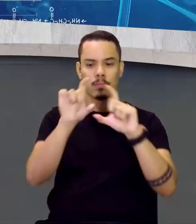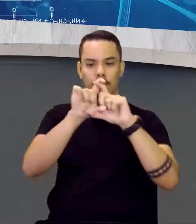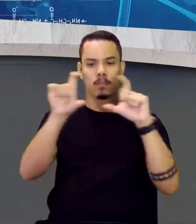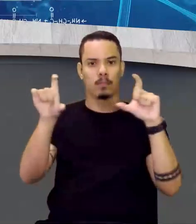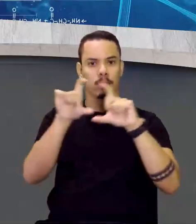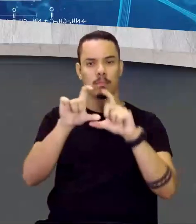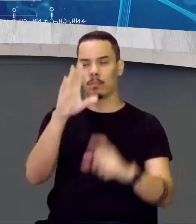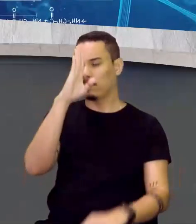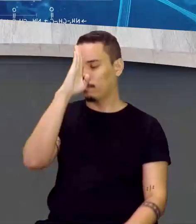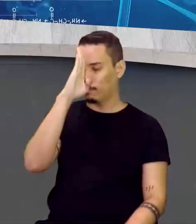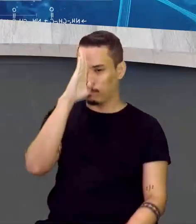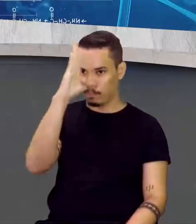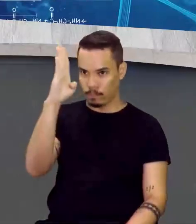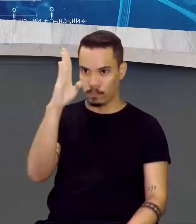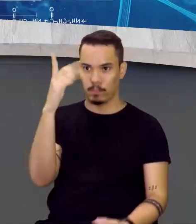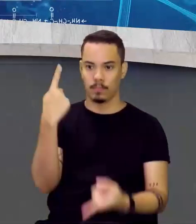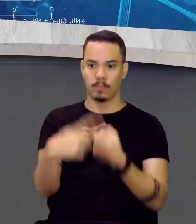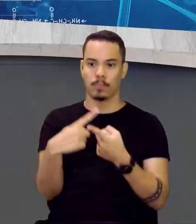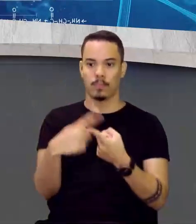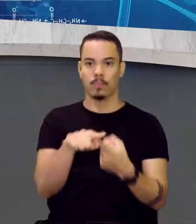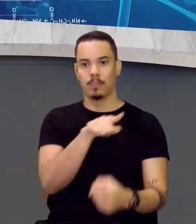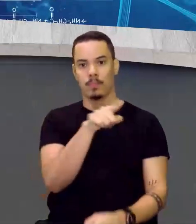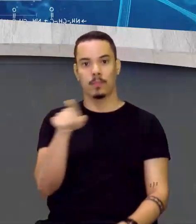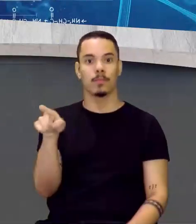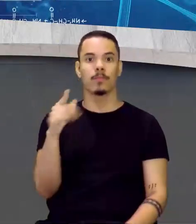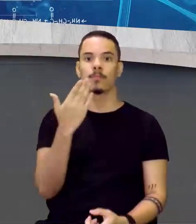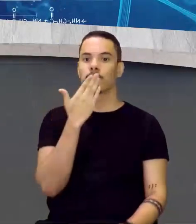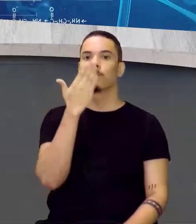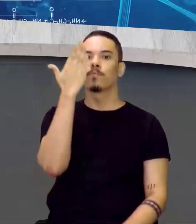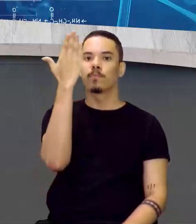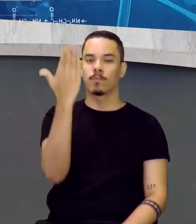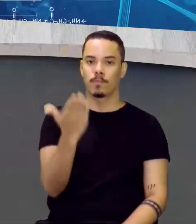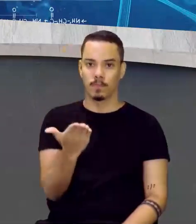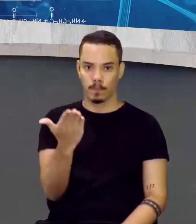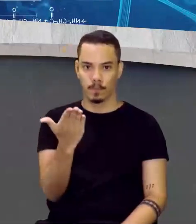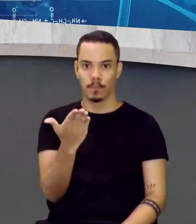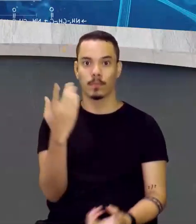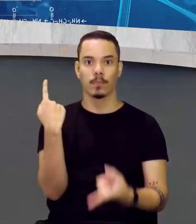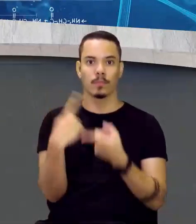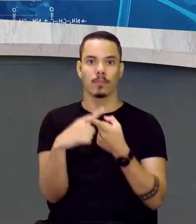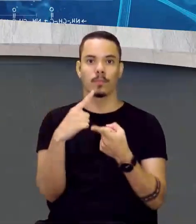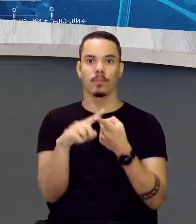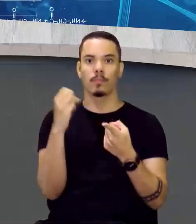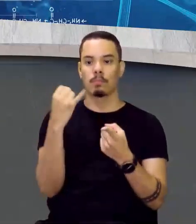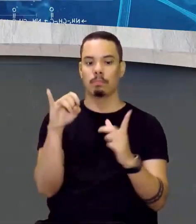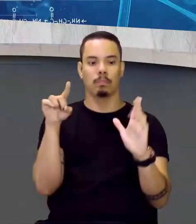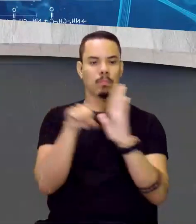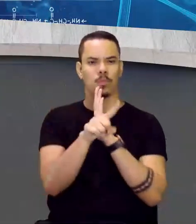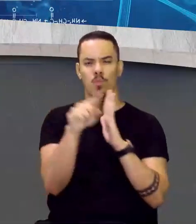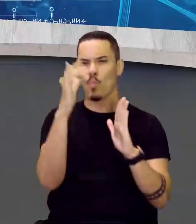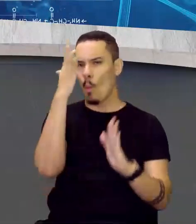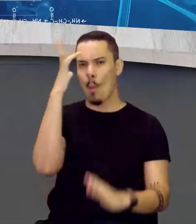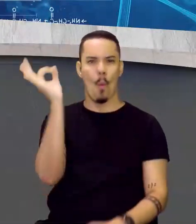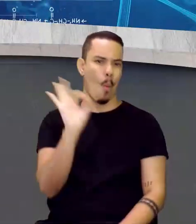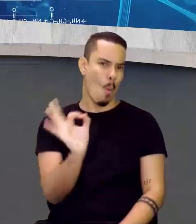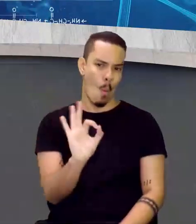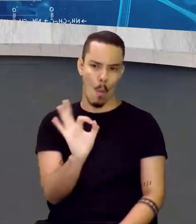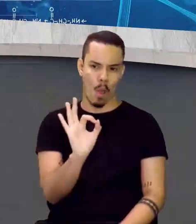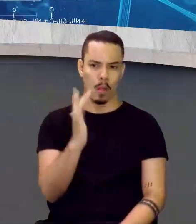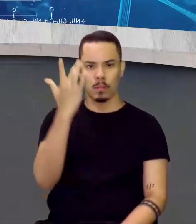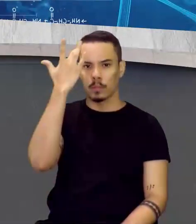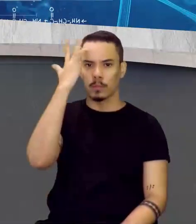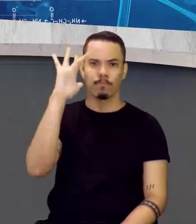que as questões apresentam. Por quê? Se você não tiver conhecimento ou